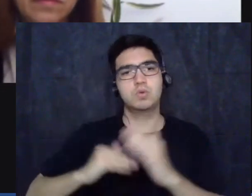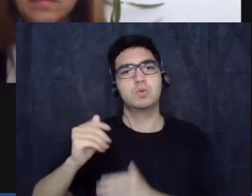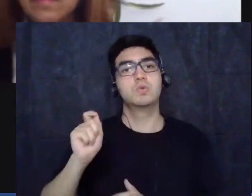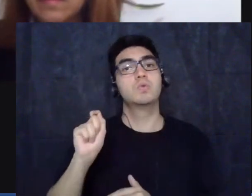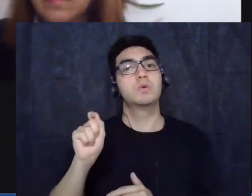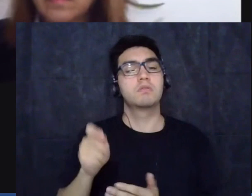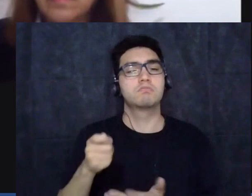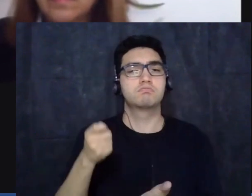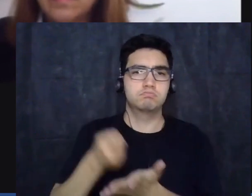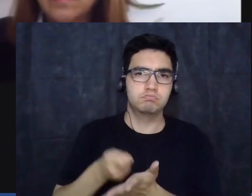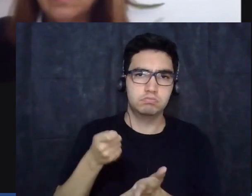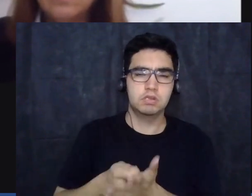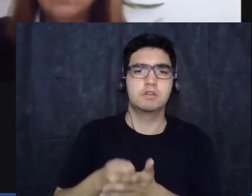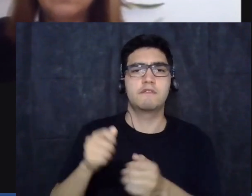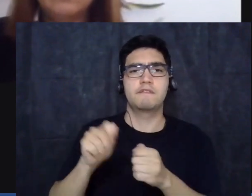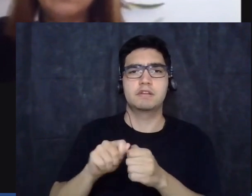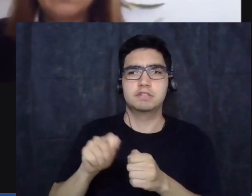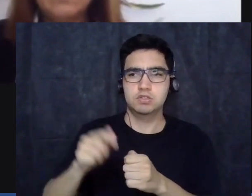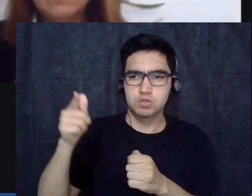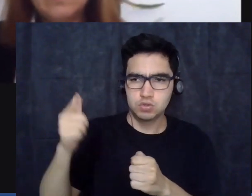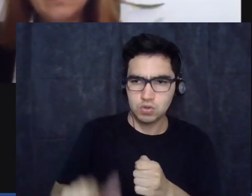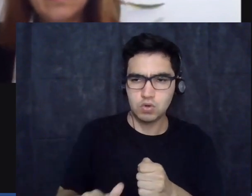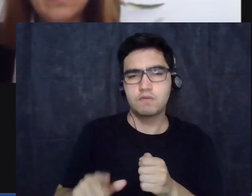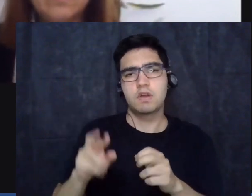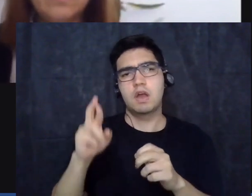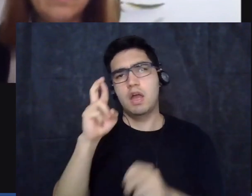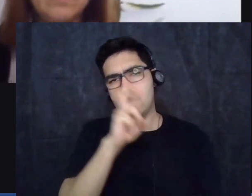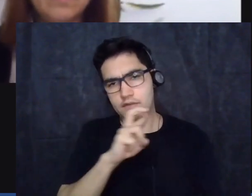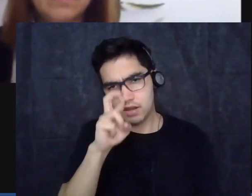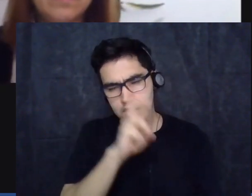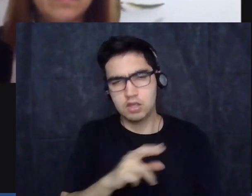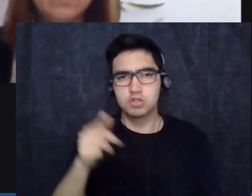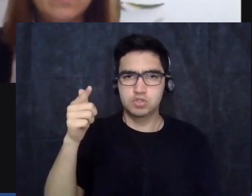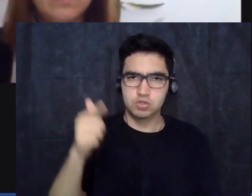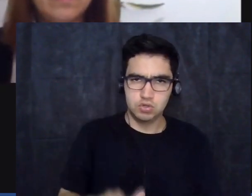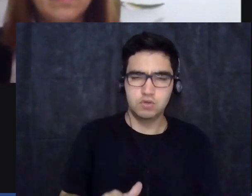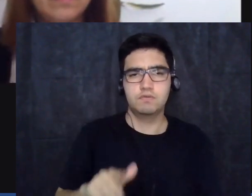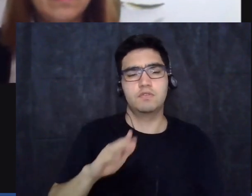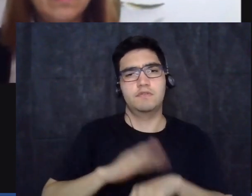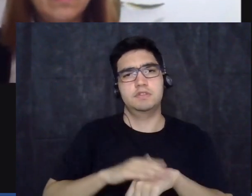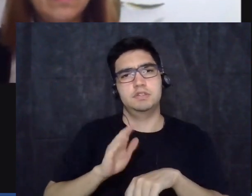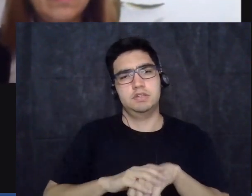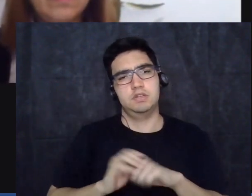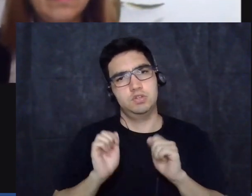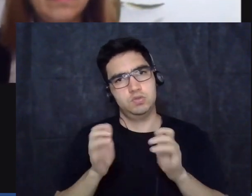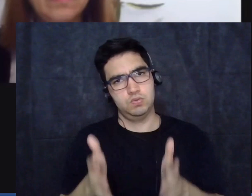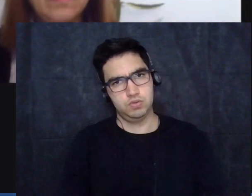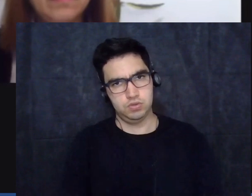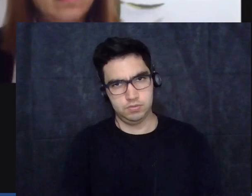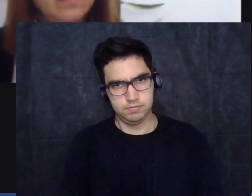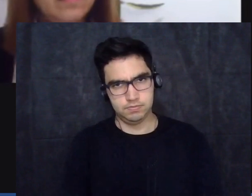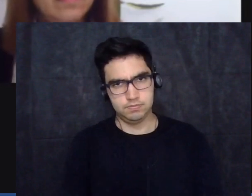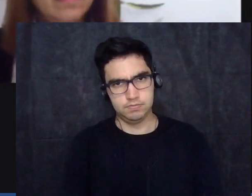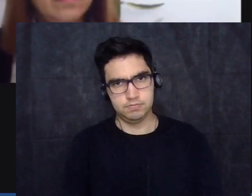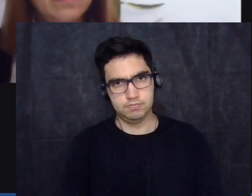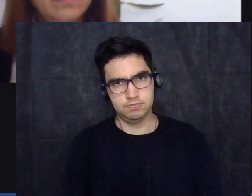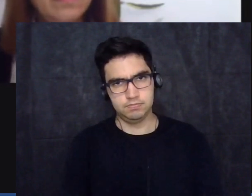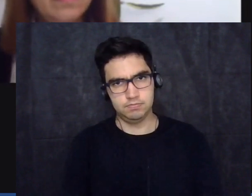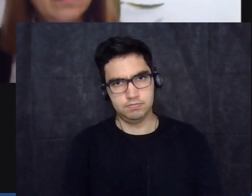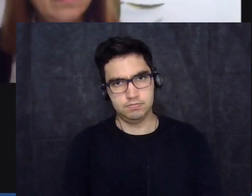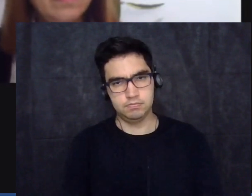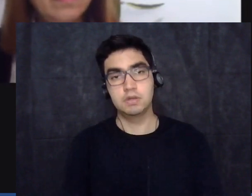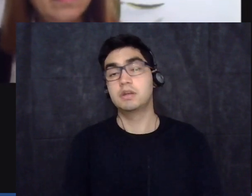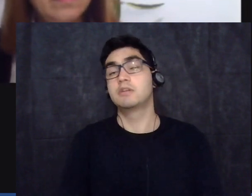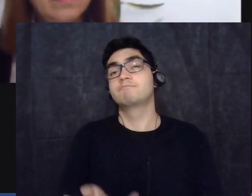refazerem a reavaliarem a sua atitude tá então não tem